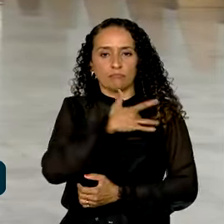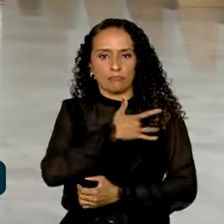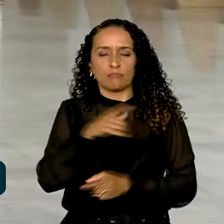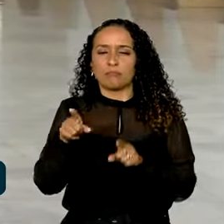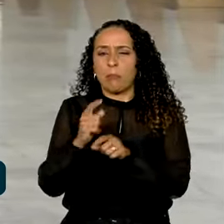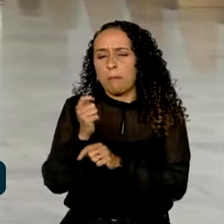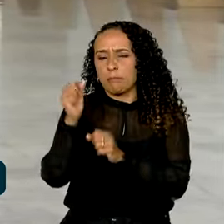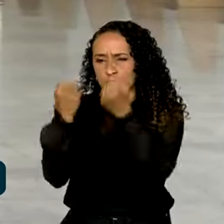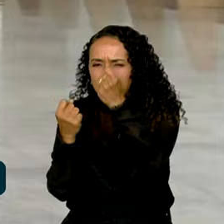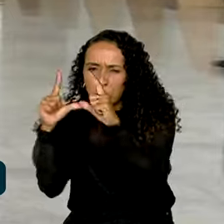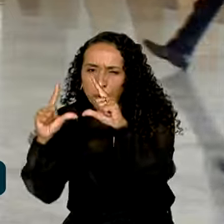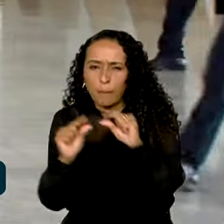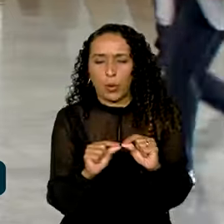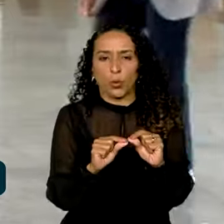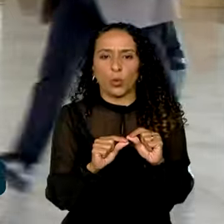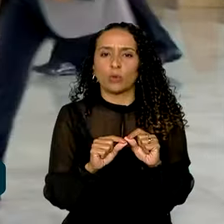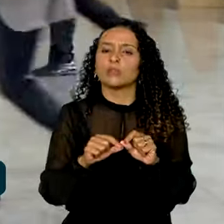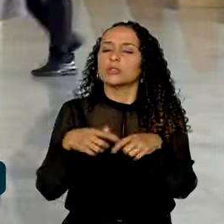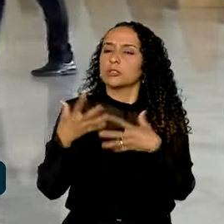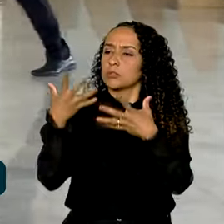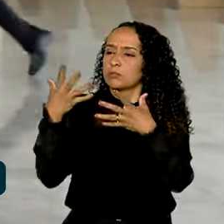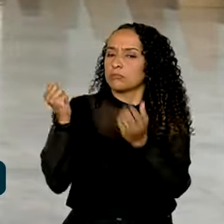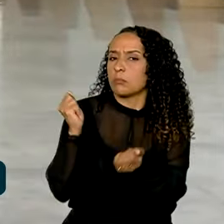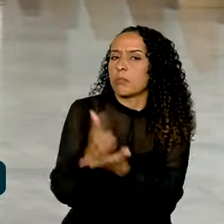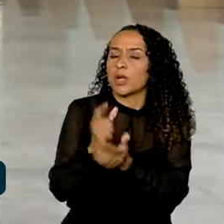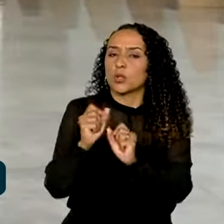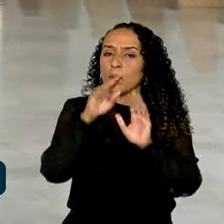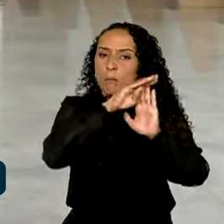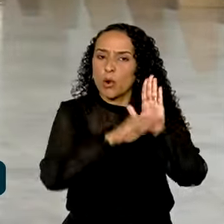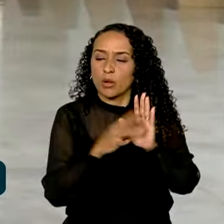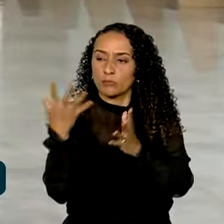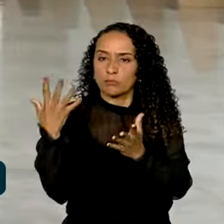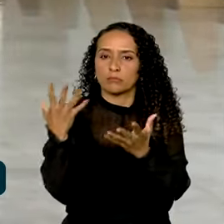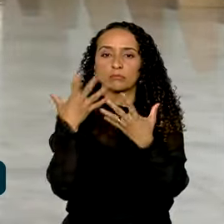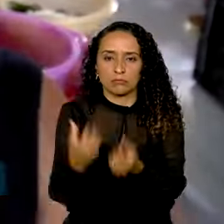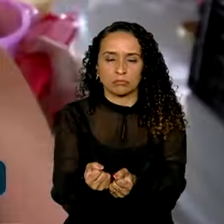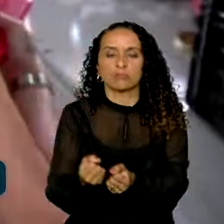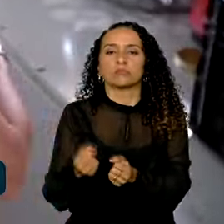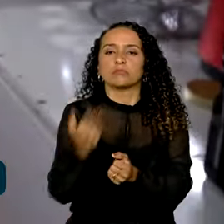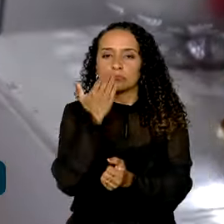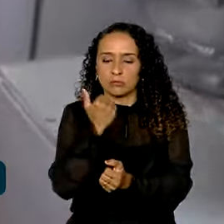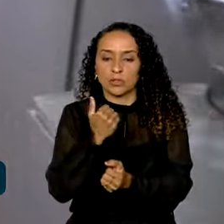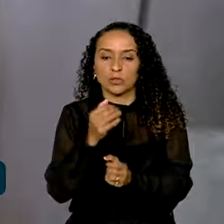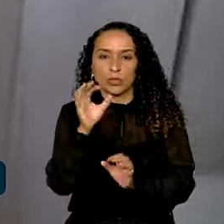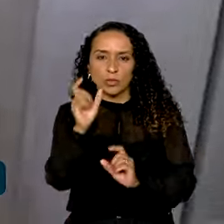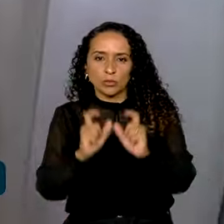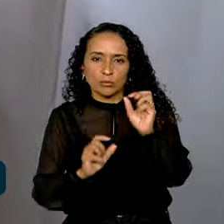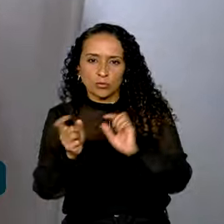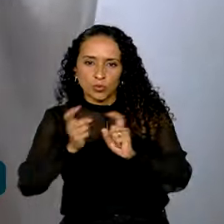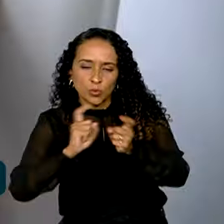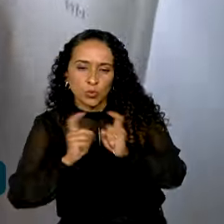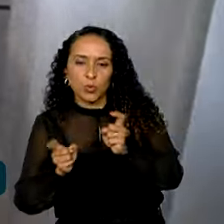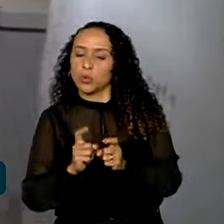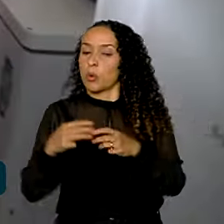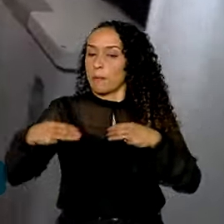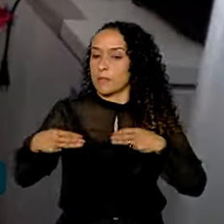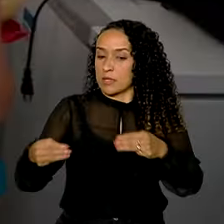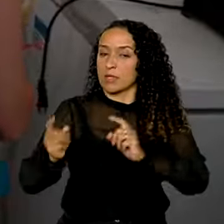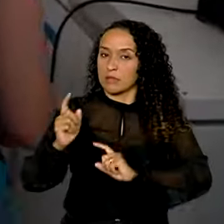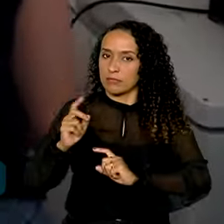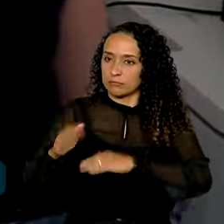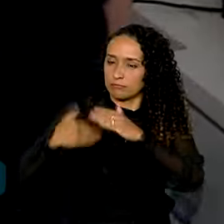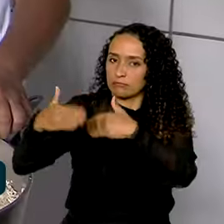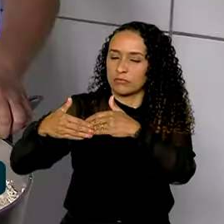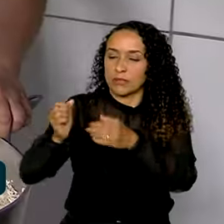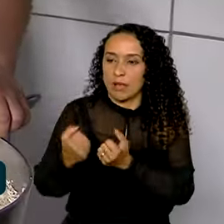e pouco processadas, adquiridas por meio do programa de aquisição de alimentos. Coordenado pelo Ministério do Desenvolvimento e